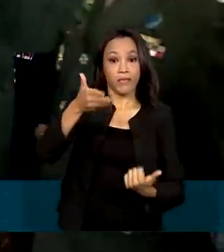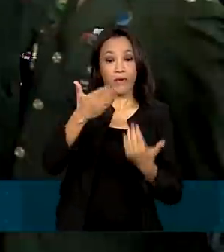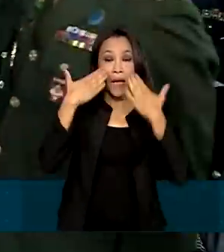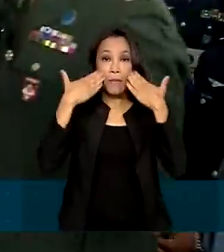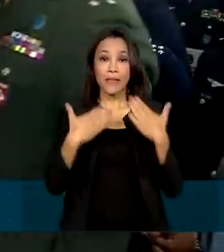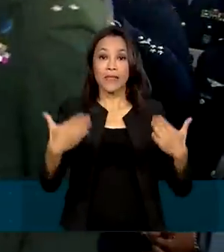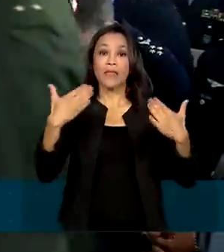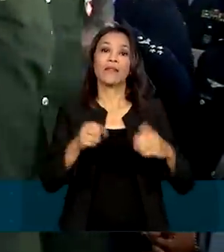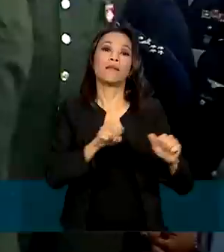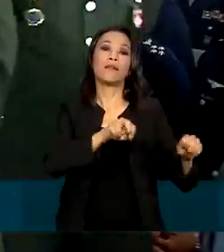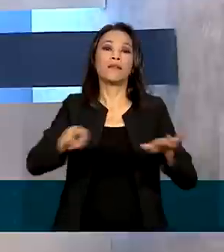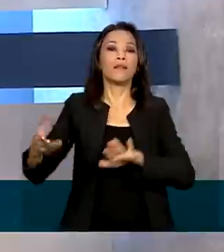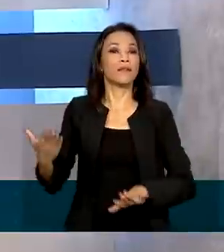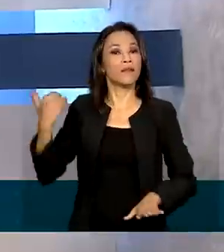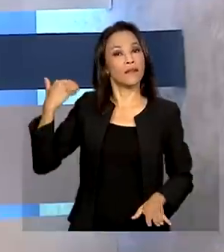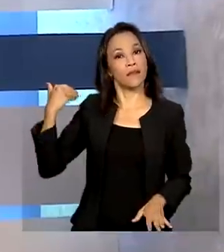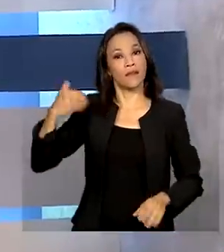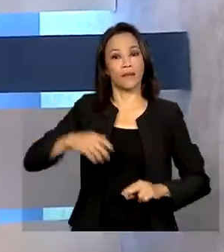na semana passada.